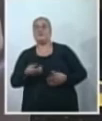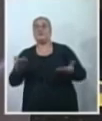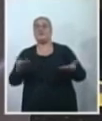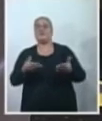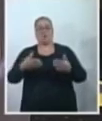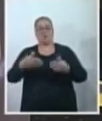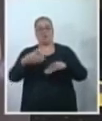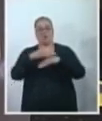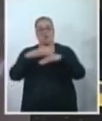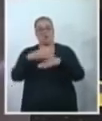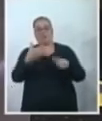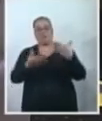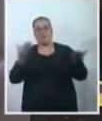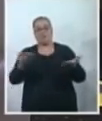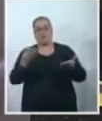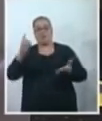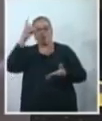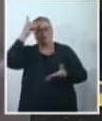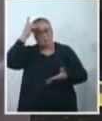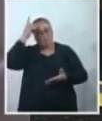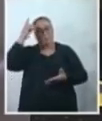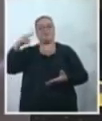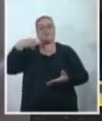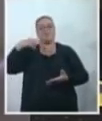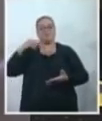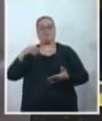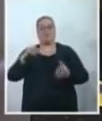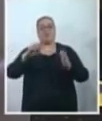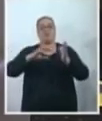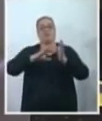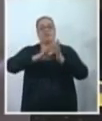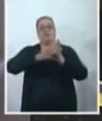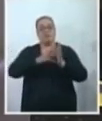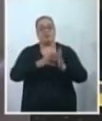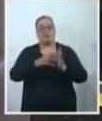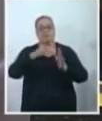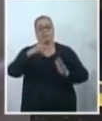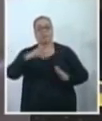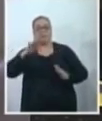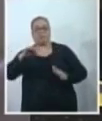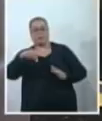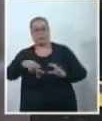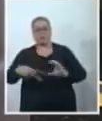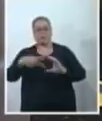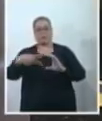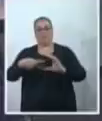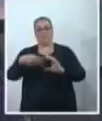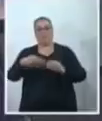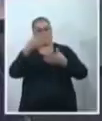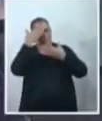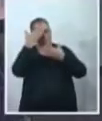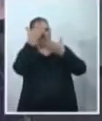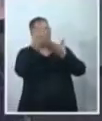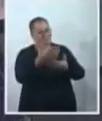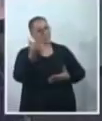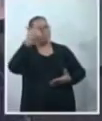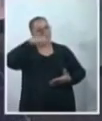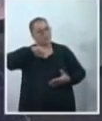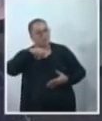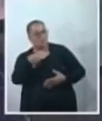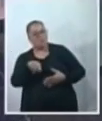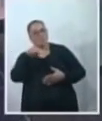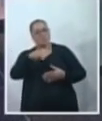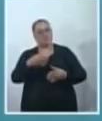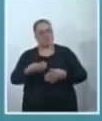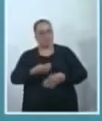momento com a vereadora Dandara Tonantzin, eleita pelo Partido dos Trabalhadores aqui na Câmara Municipal de Uberlândia. Agradecemos mais uma vez a sua participação,